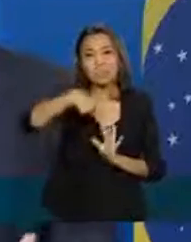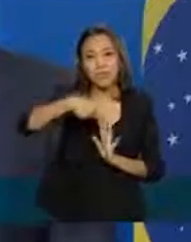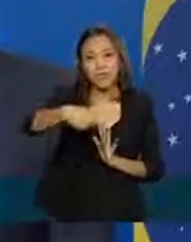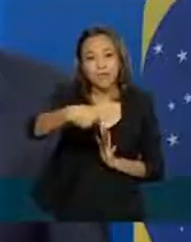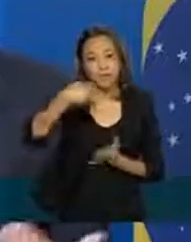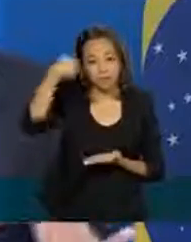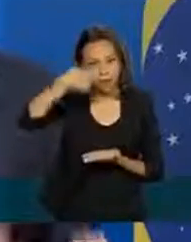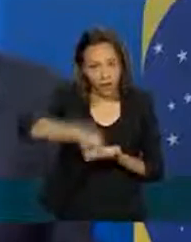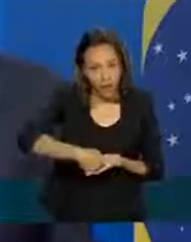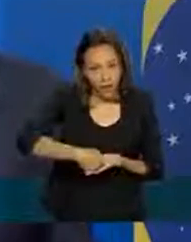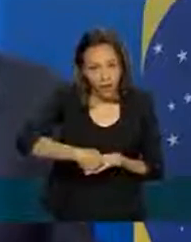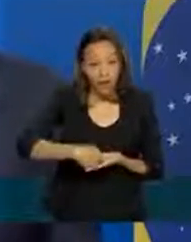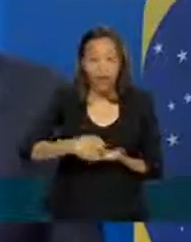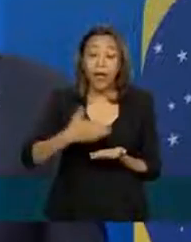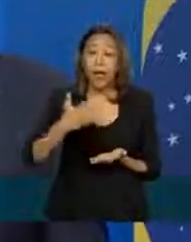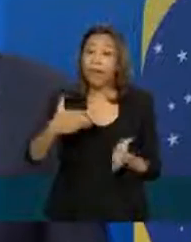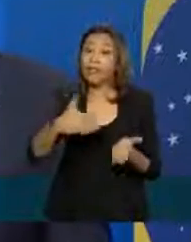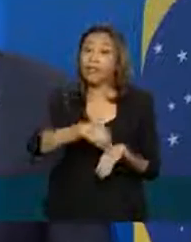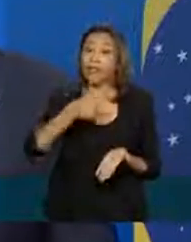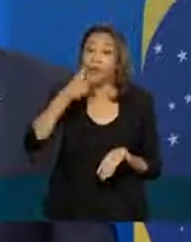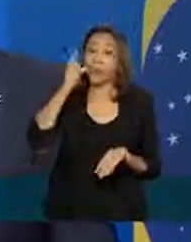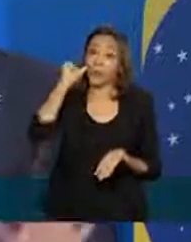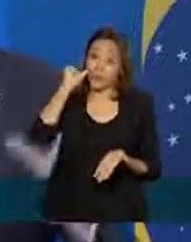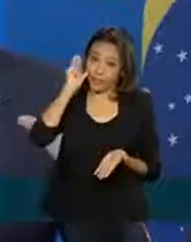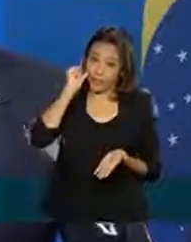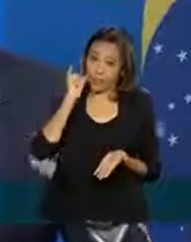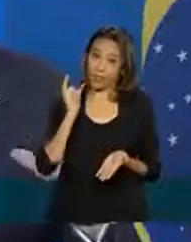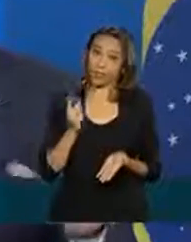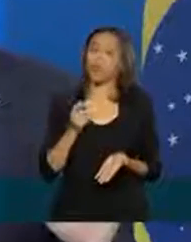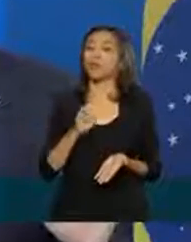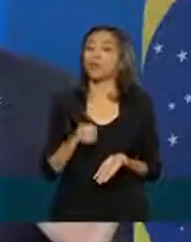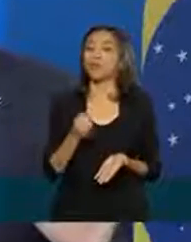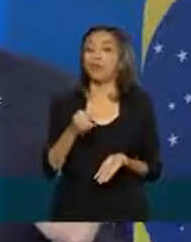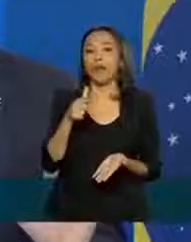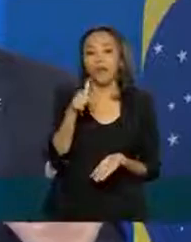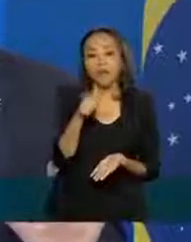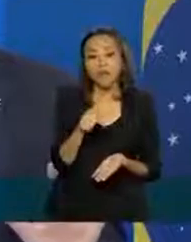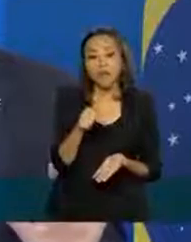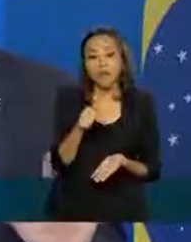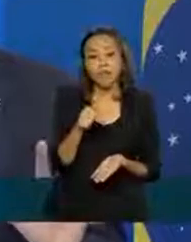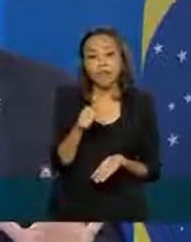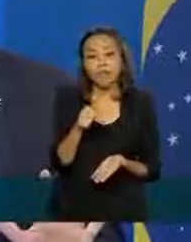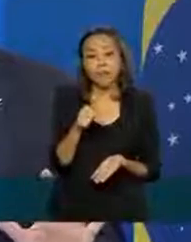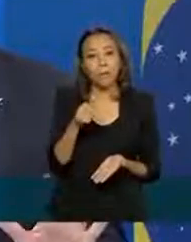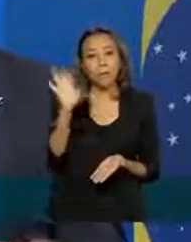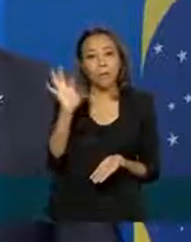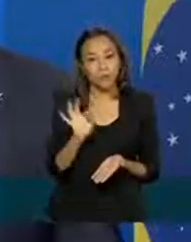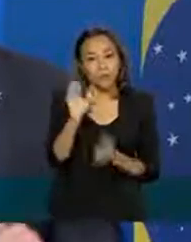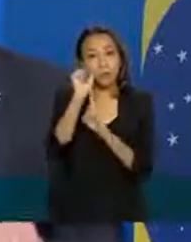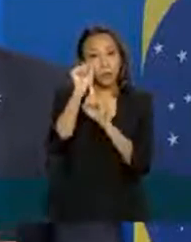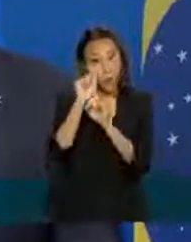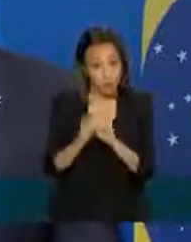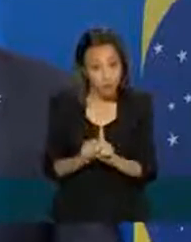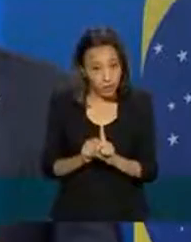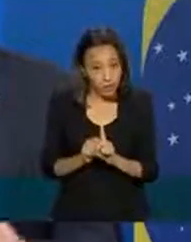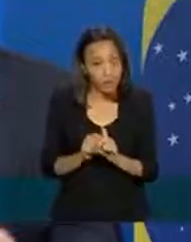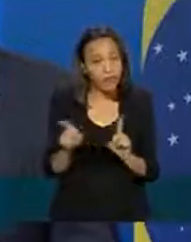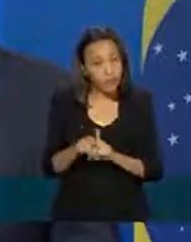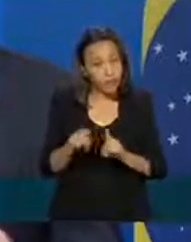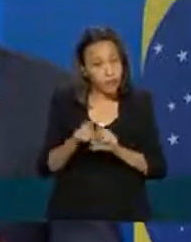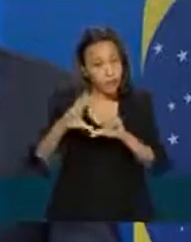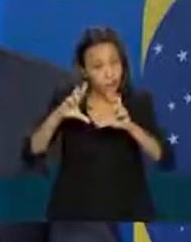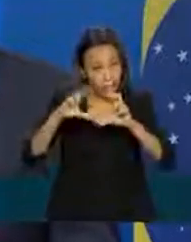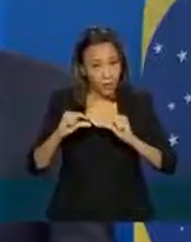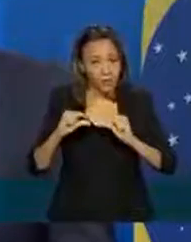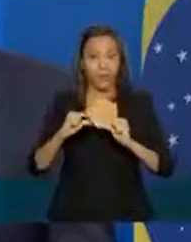Esta taxa, até ontem, estava em 7,7% ao mês. Foi também para